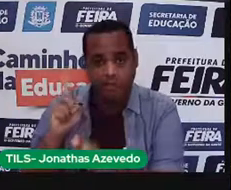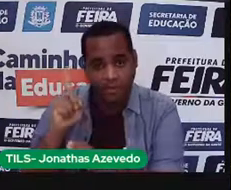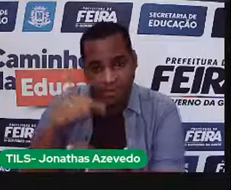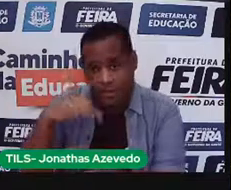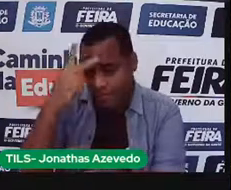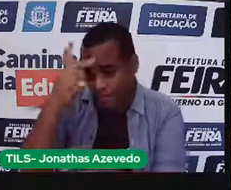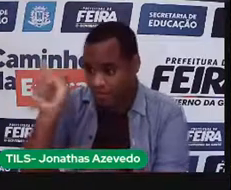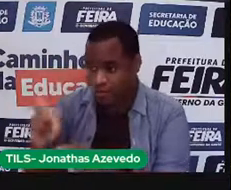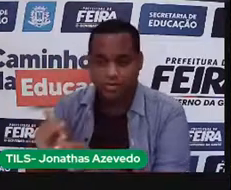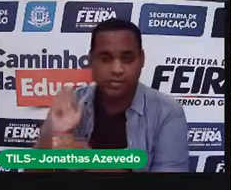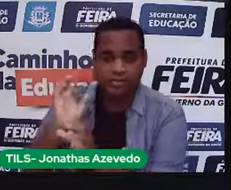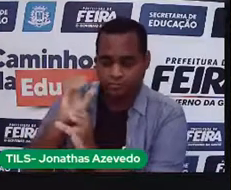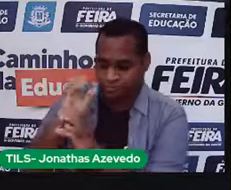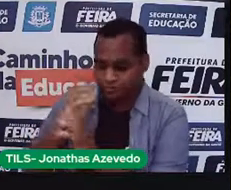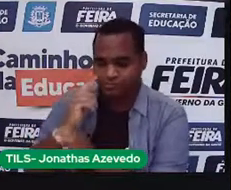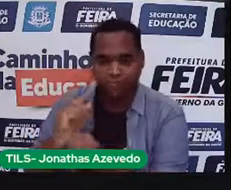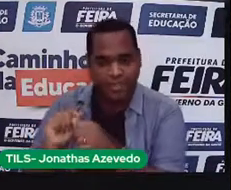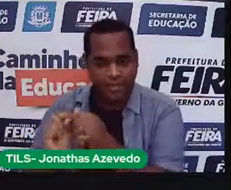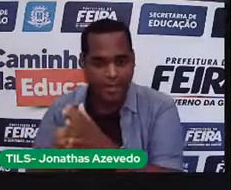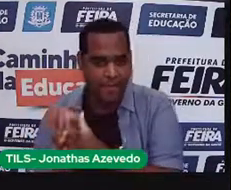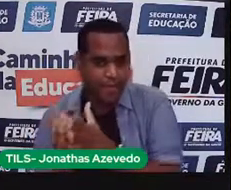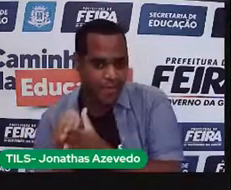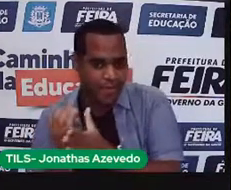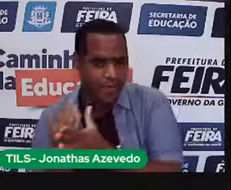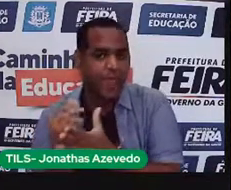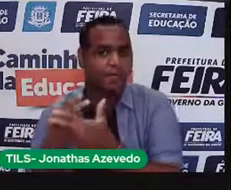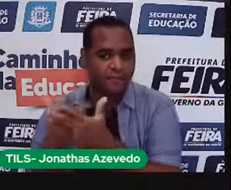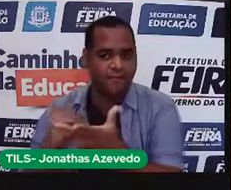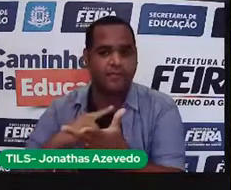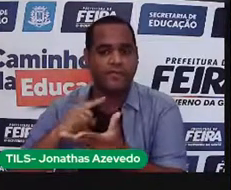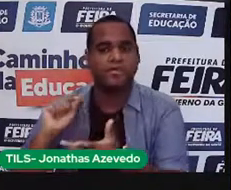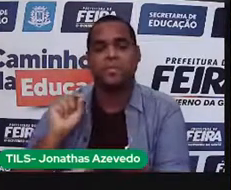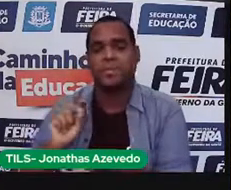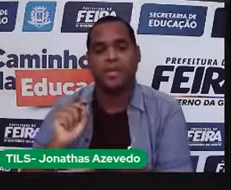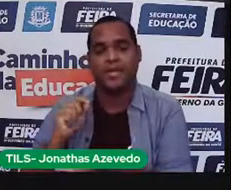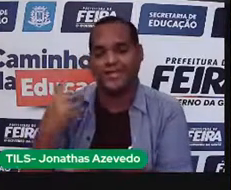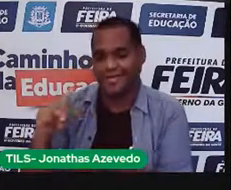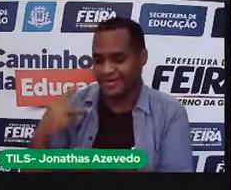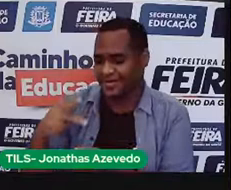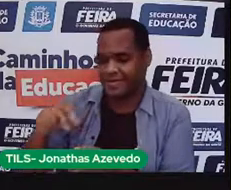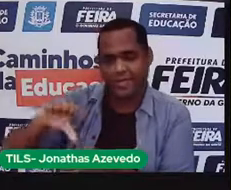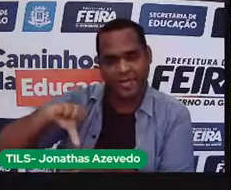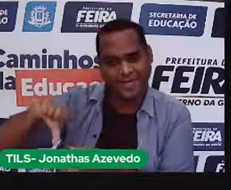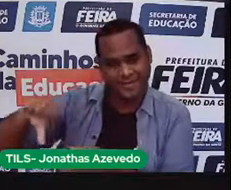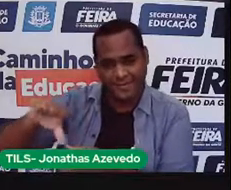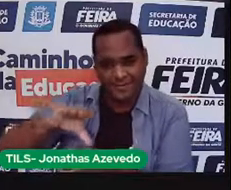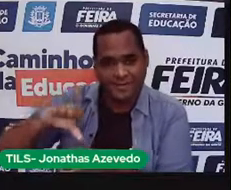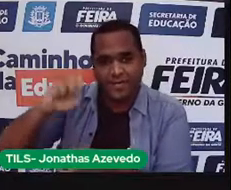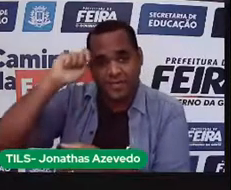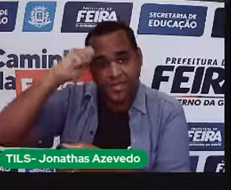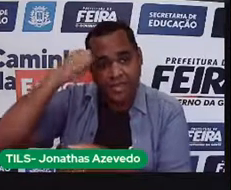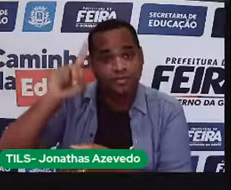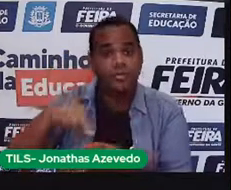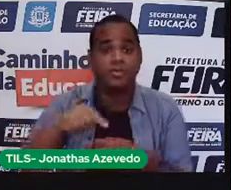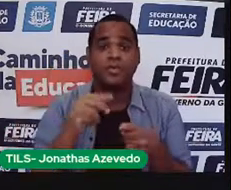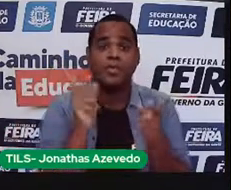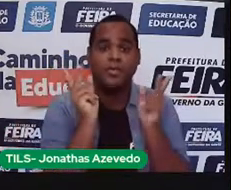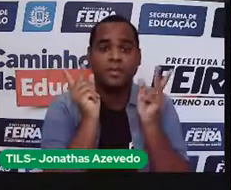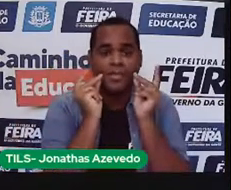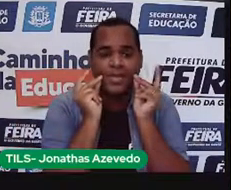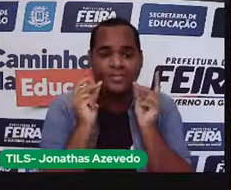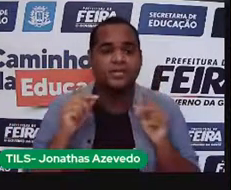precisa ser fabricado no laboratório. E usa a matéria-prima, que é o petróleo. Então, o plástico é um exemplo de material